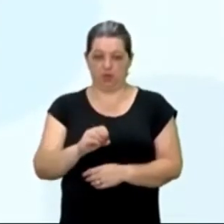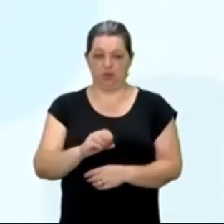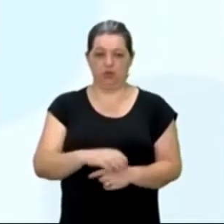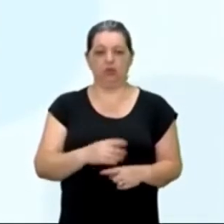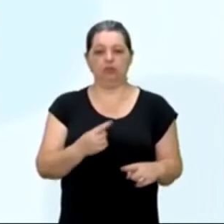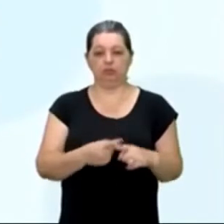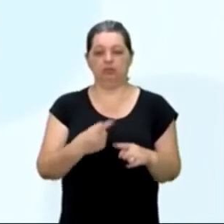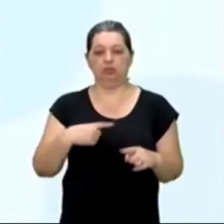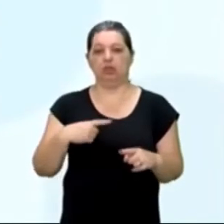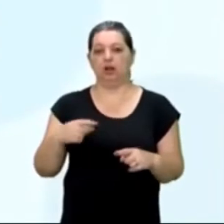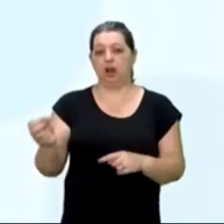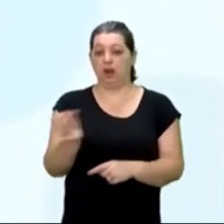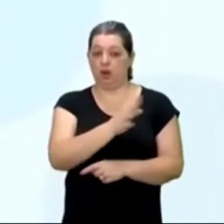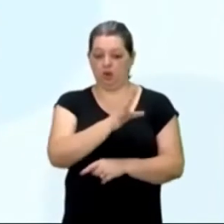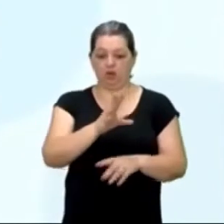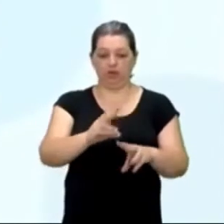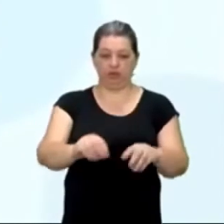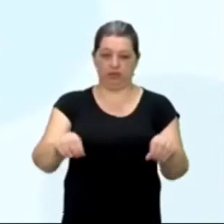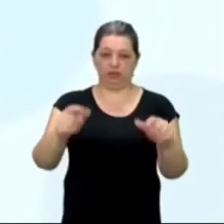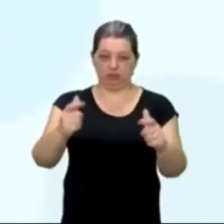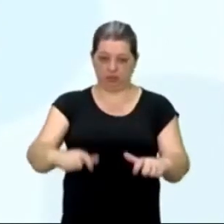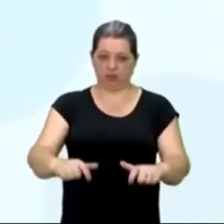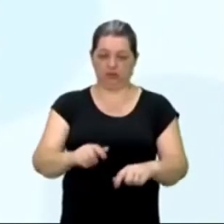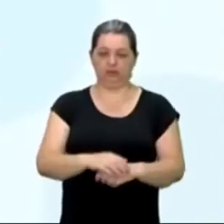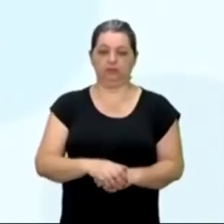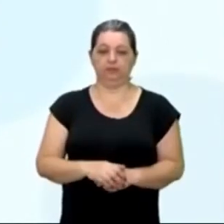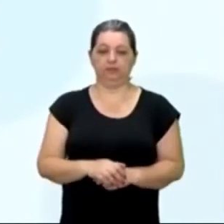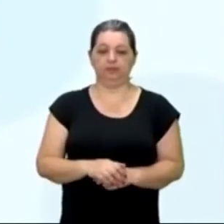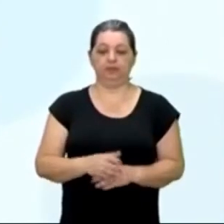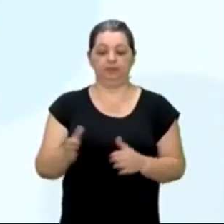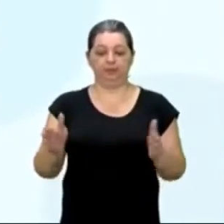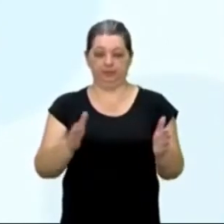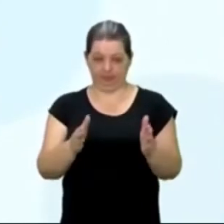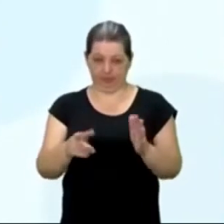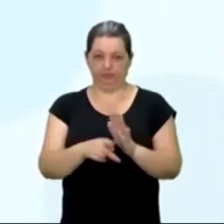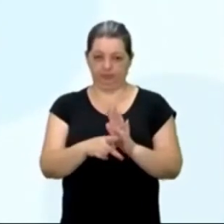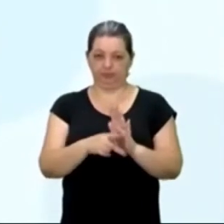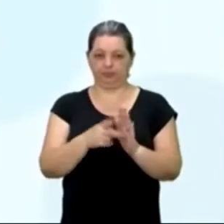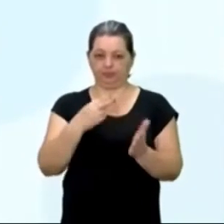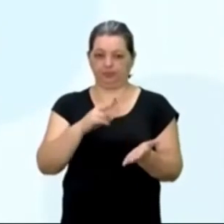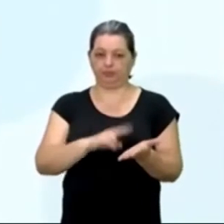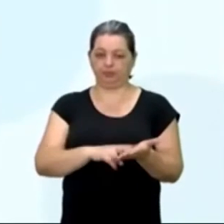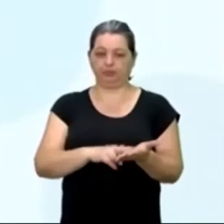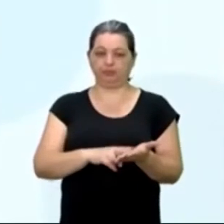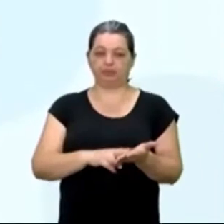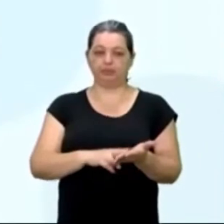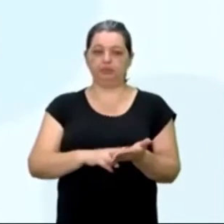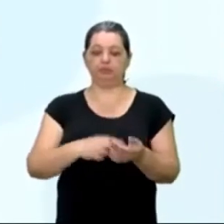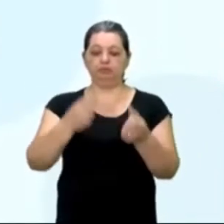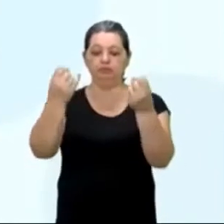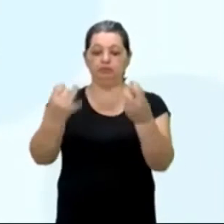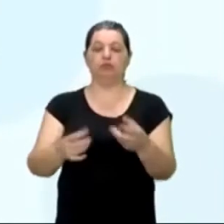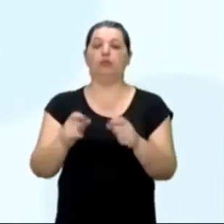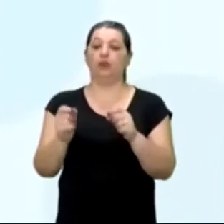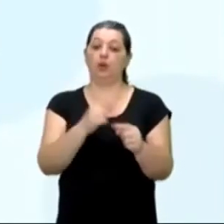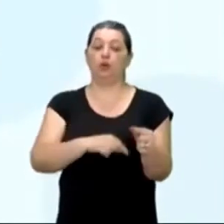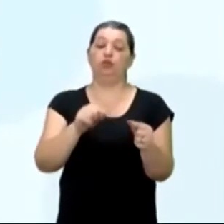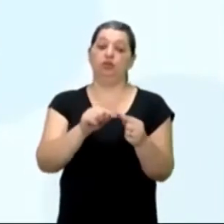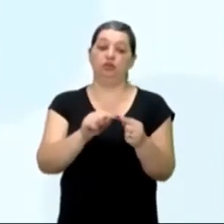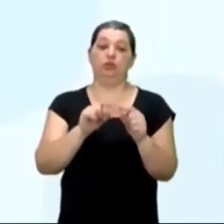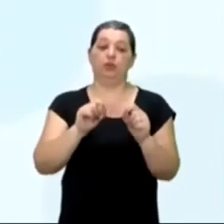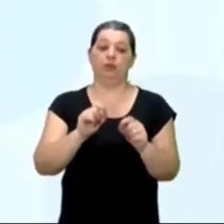a nova terra, foi o que eu falei aqui, o tempo inteiro, né? Nesse trecho, o relato, nesse trecho, o relato, enfatiza o seguinte objetivo,